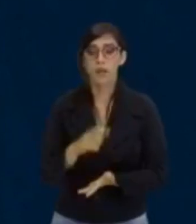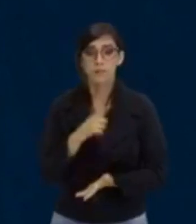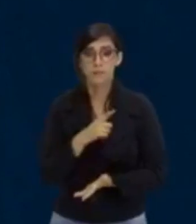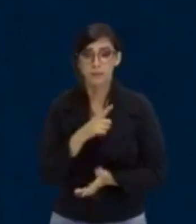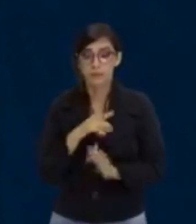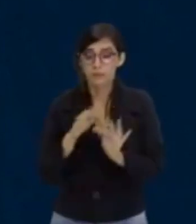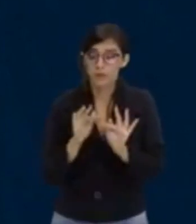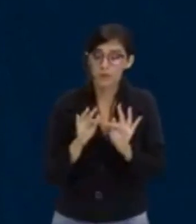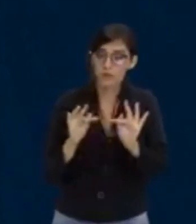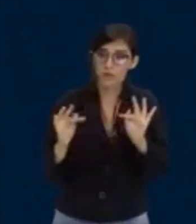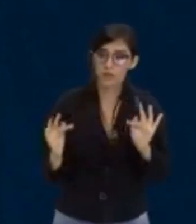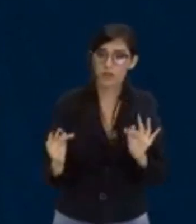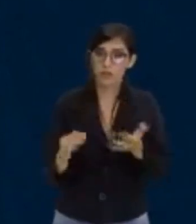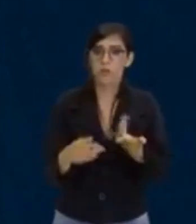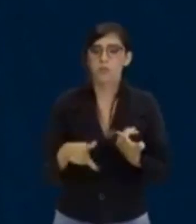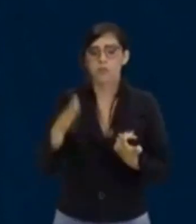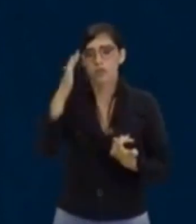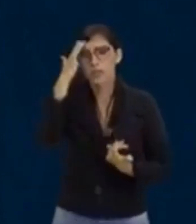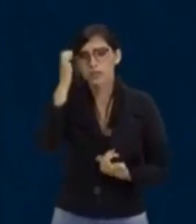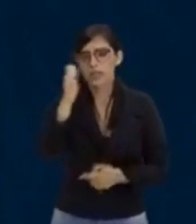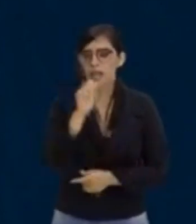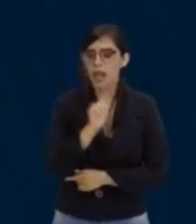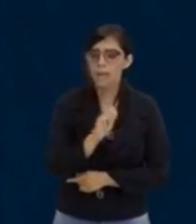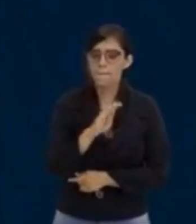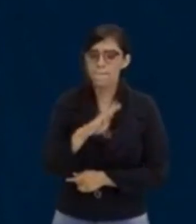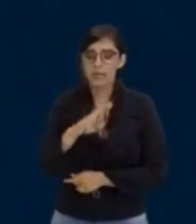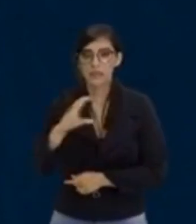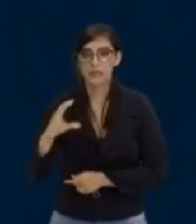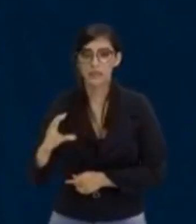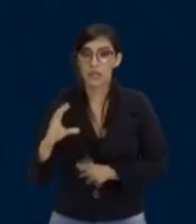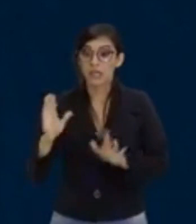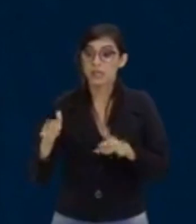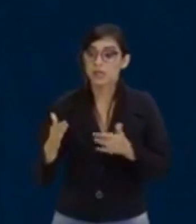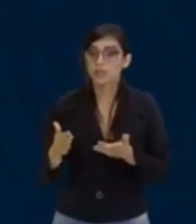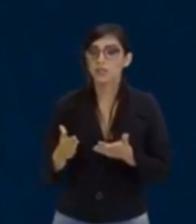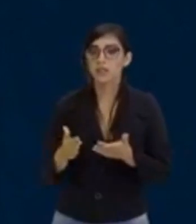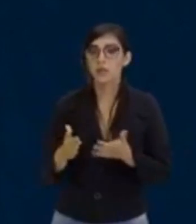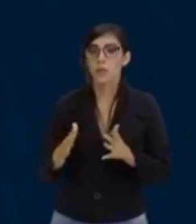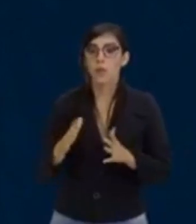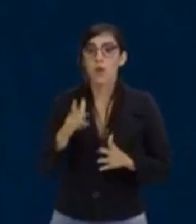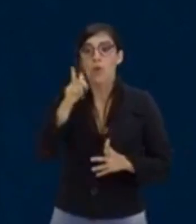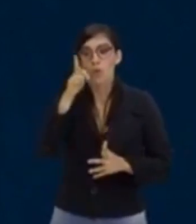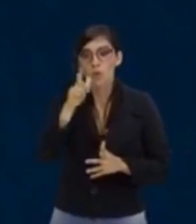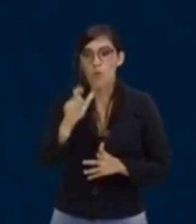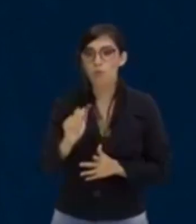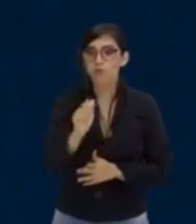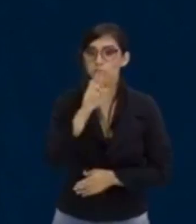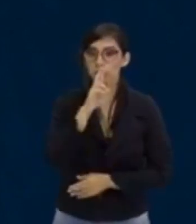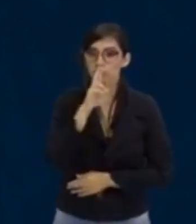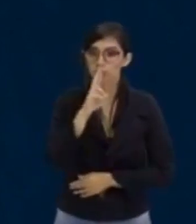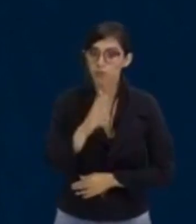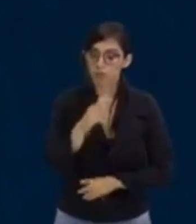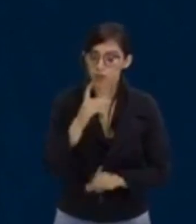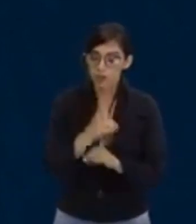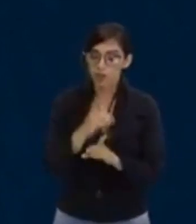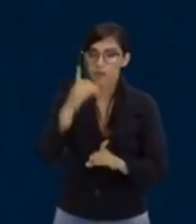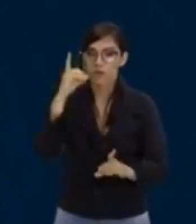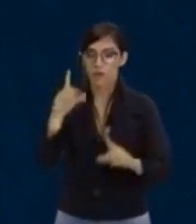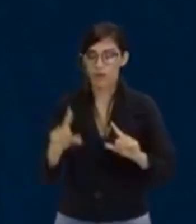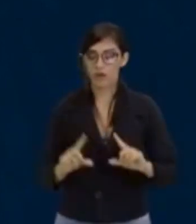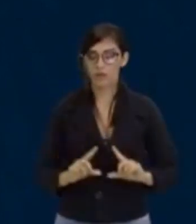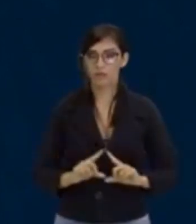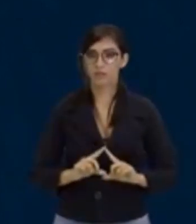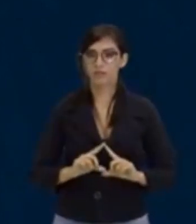calcular o delta. E se eu consigo calcular o delta, esse delta, ele vai me ajudar a descobrir quantas respostas tem.